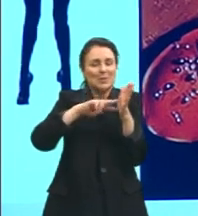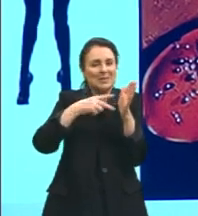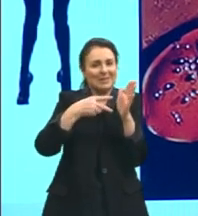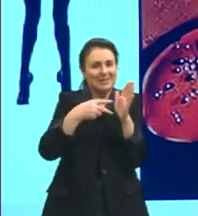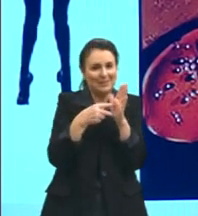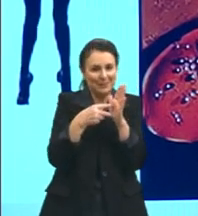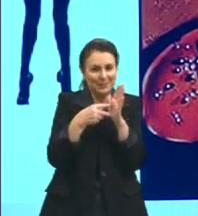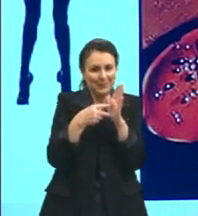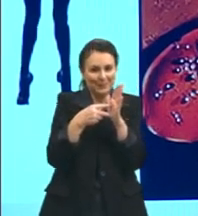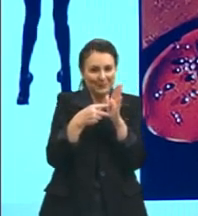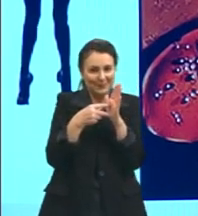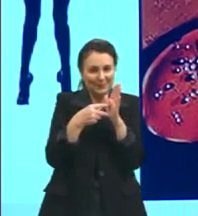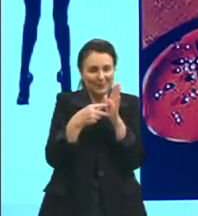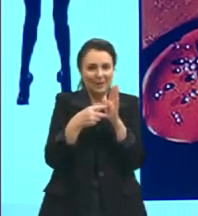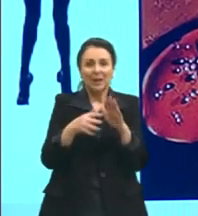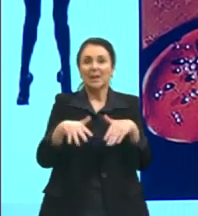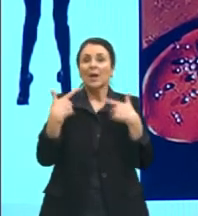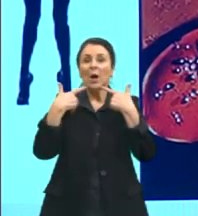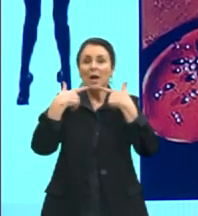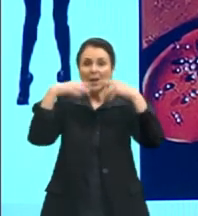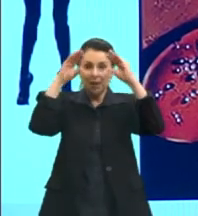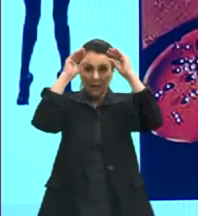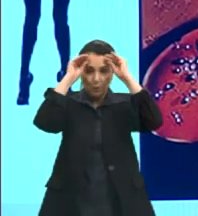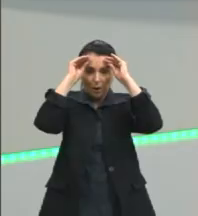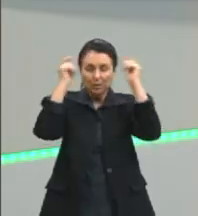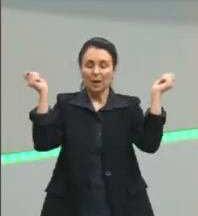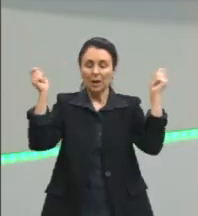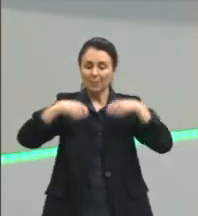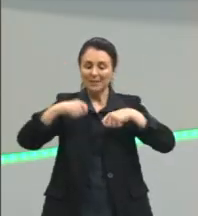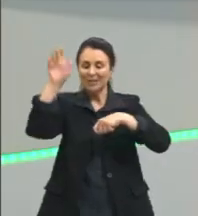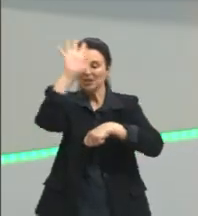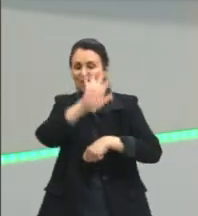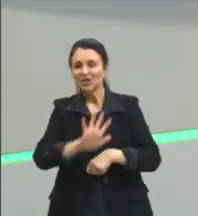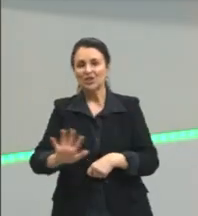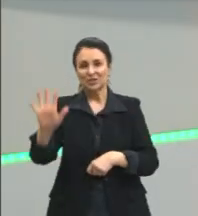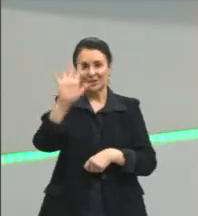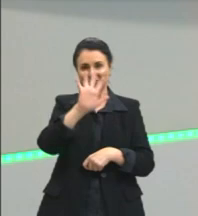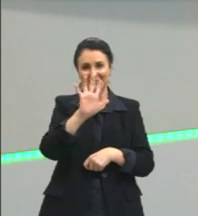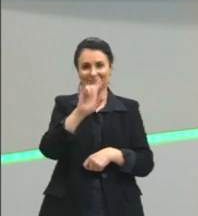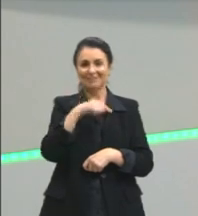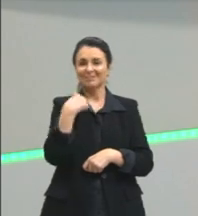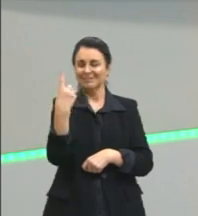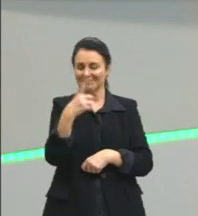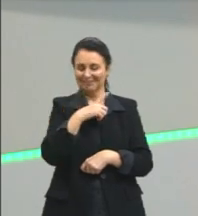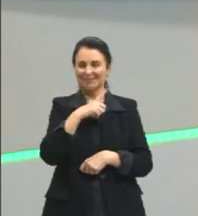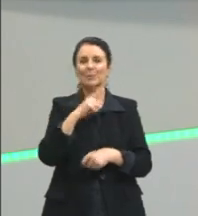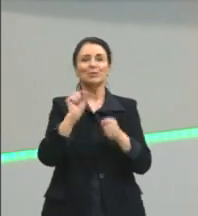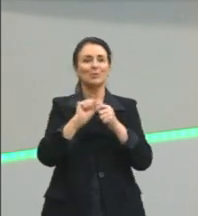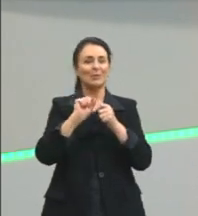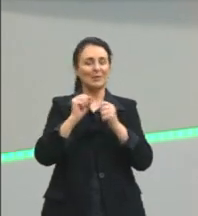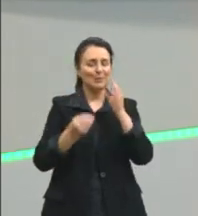Então, linguagem como essa capacidade geral que a gente tem de se comunicar.